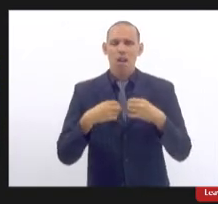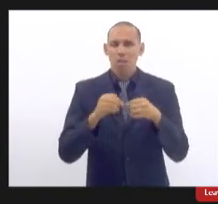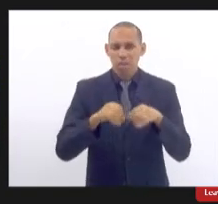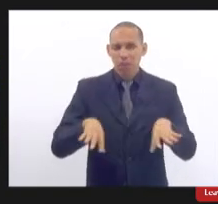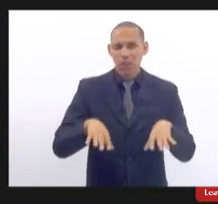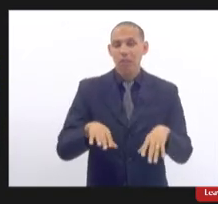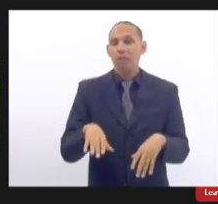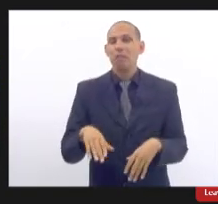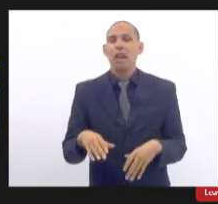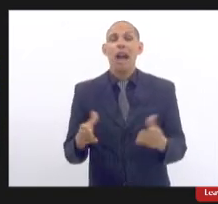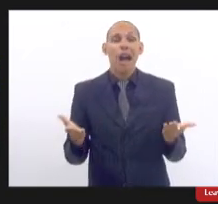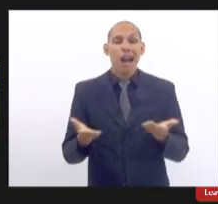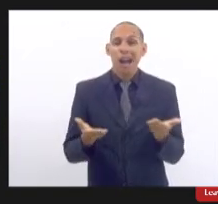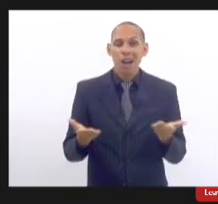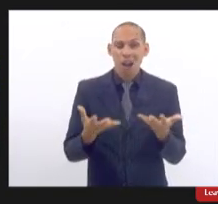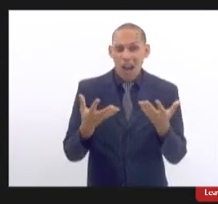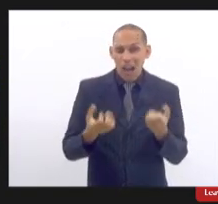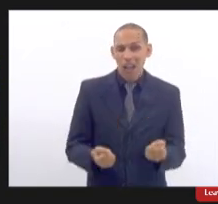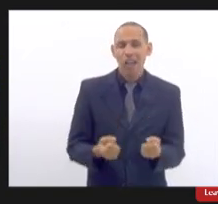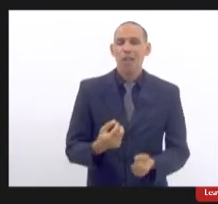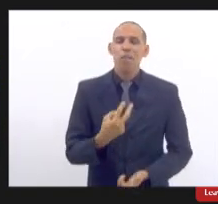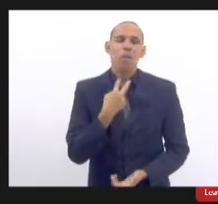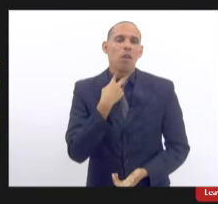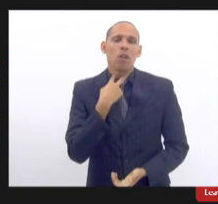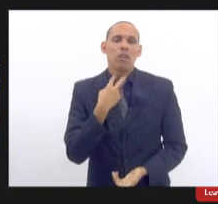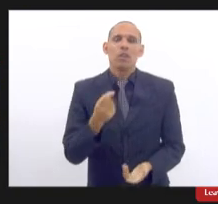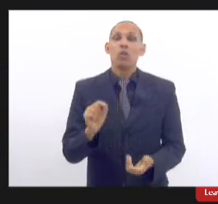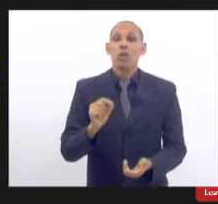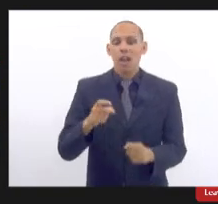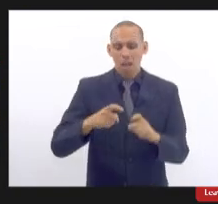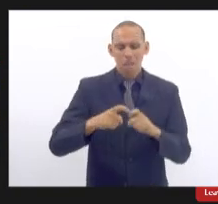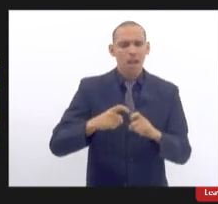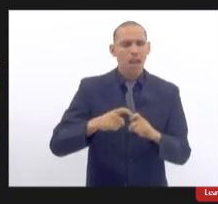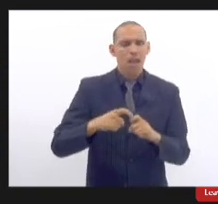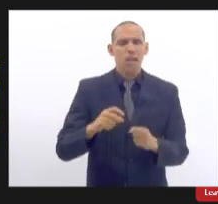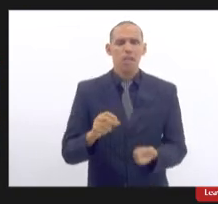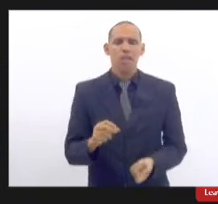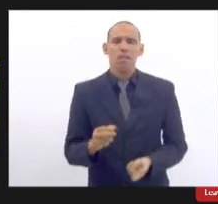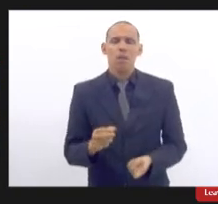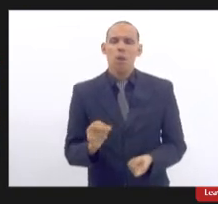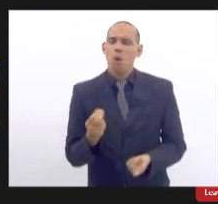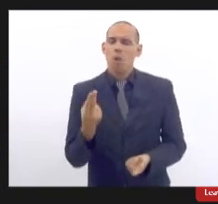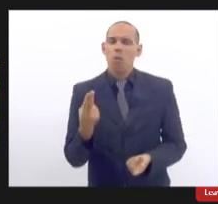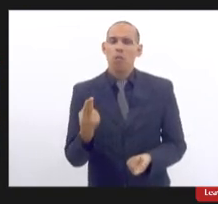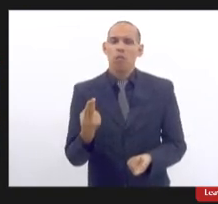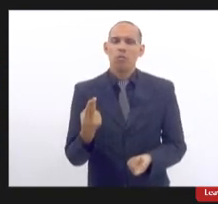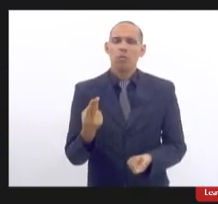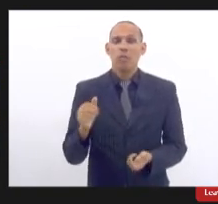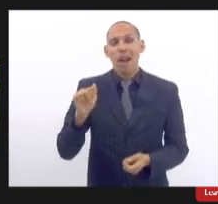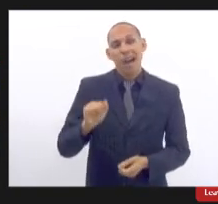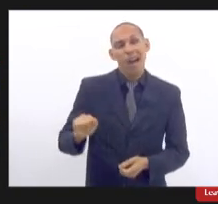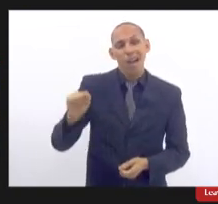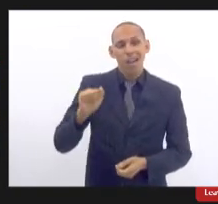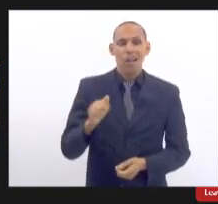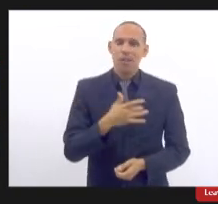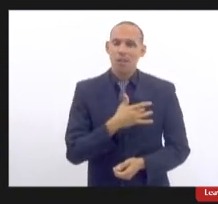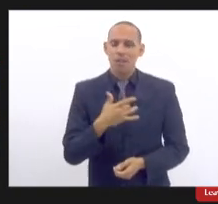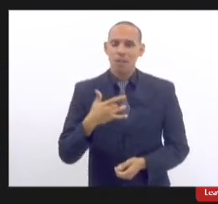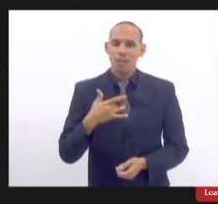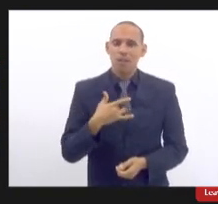mais para aceitar que os médicos ou os médicos ou as associações de saúde